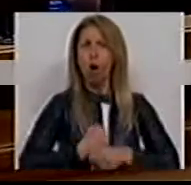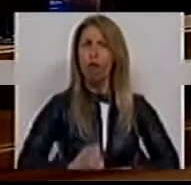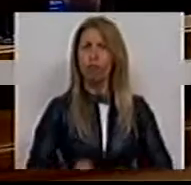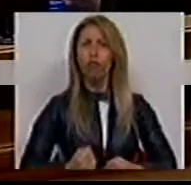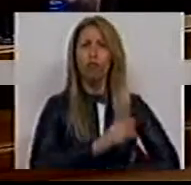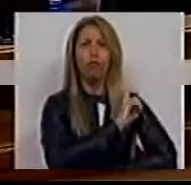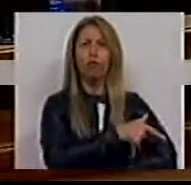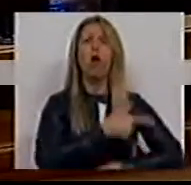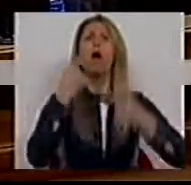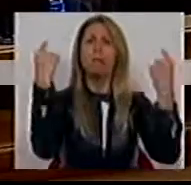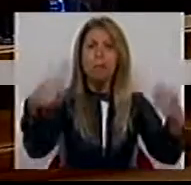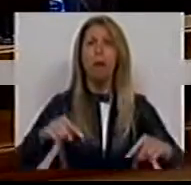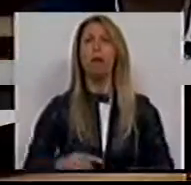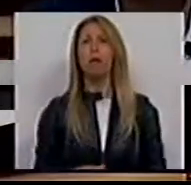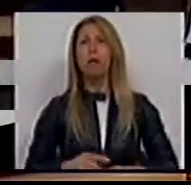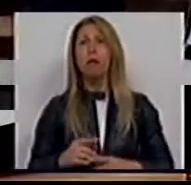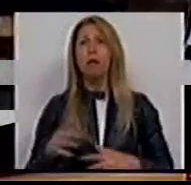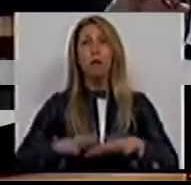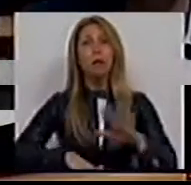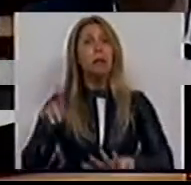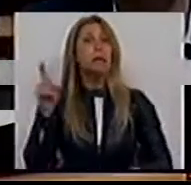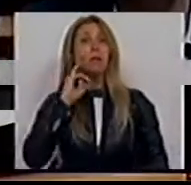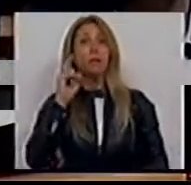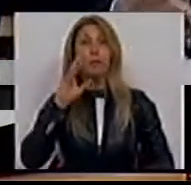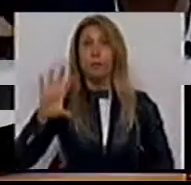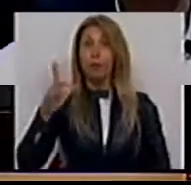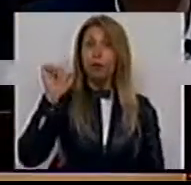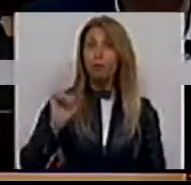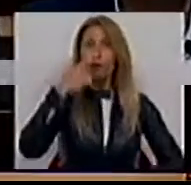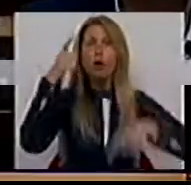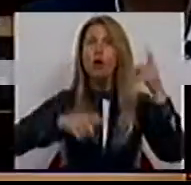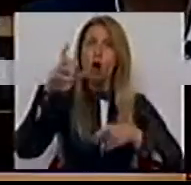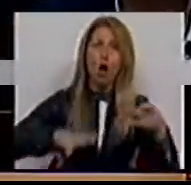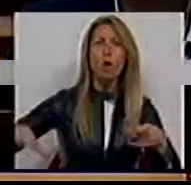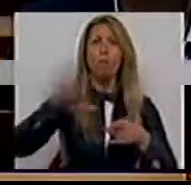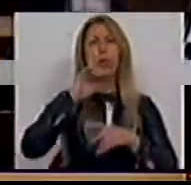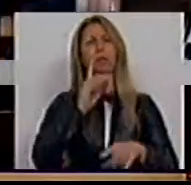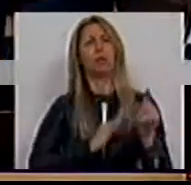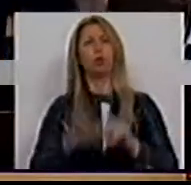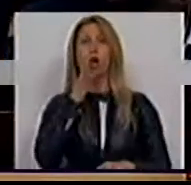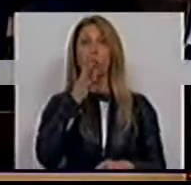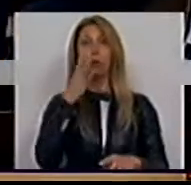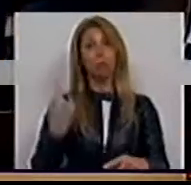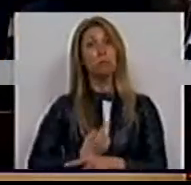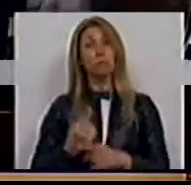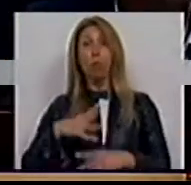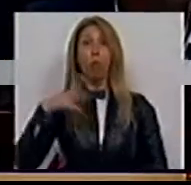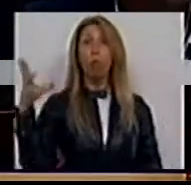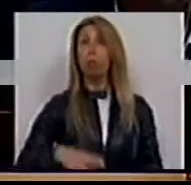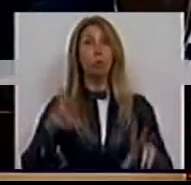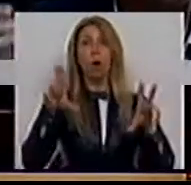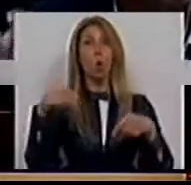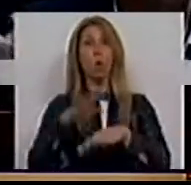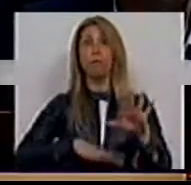uma voz ativa na defesa do do seu país e do seu povo, Sra. Deputada. Coisa que Portugal nunca